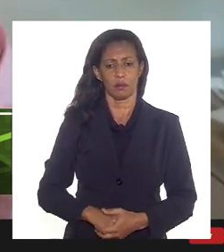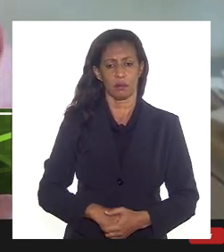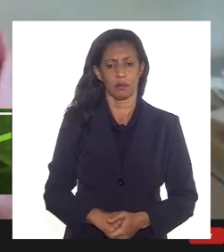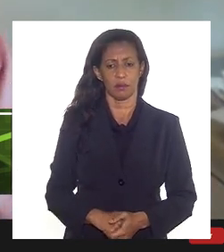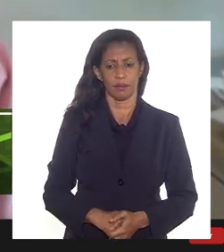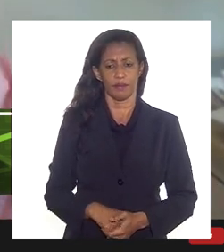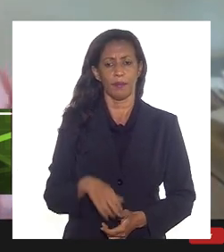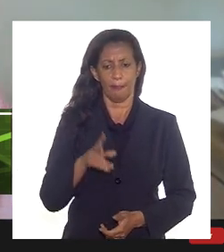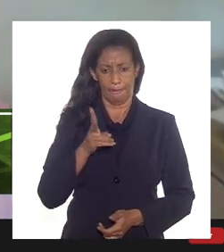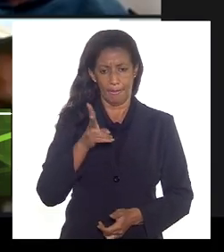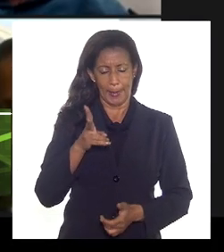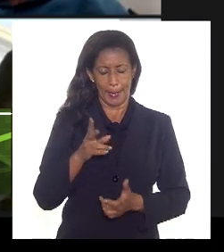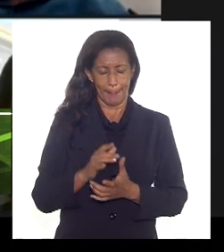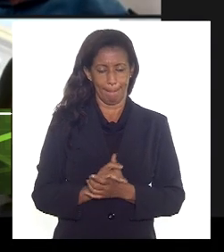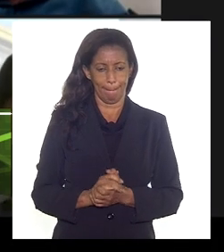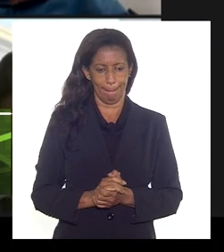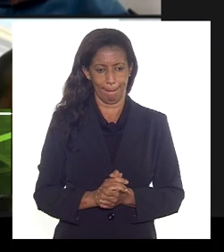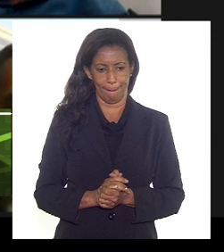Continua, doutor Paulo Henrique.